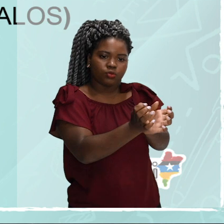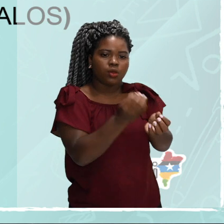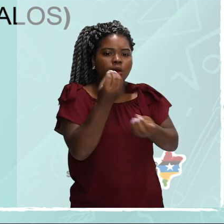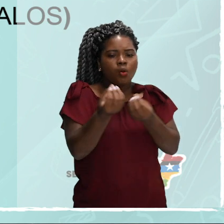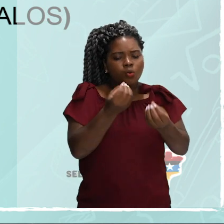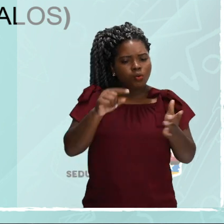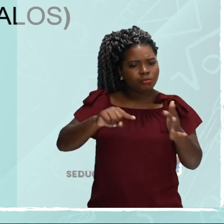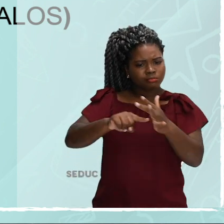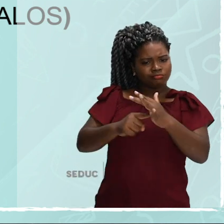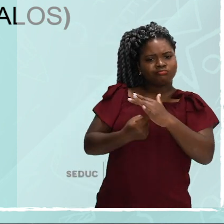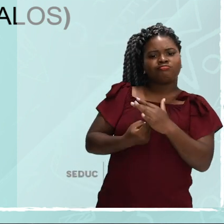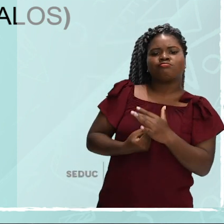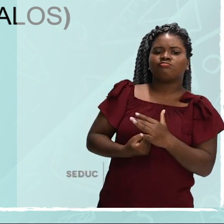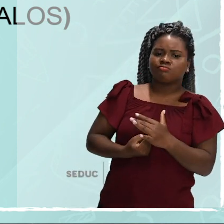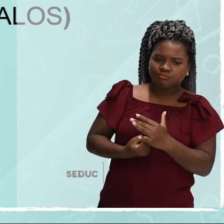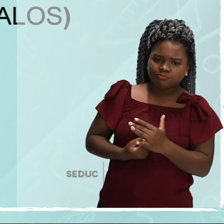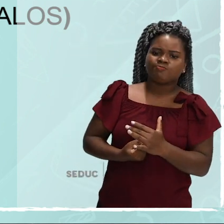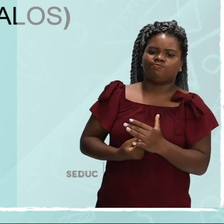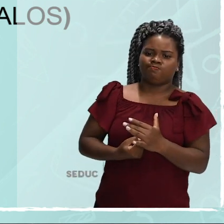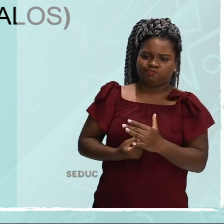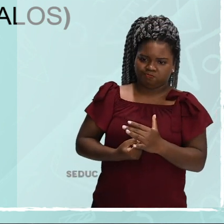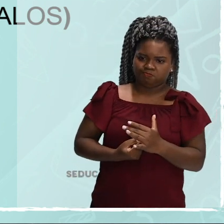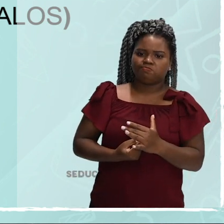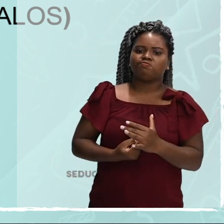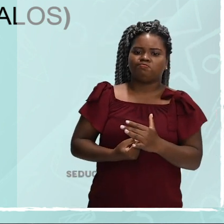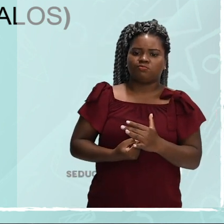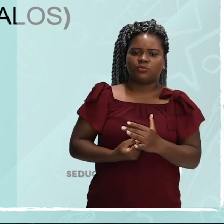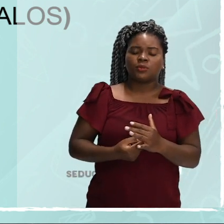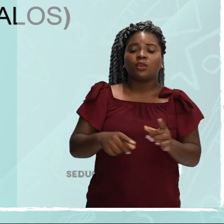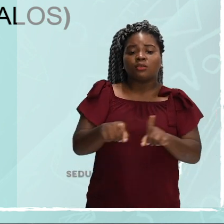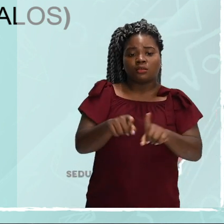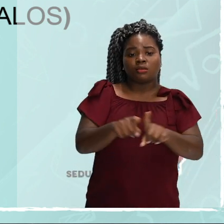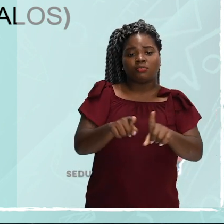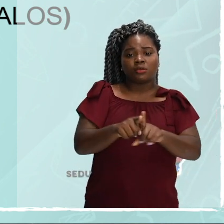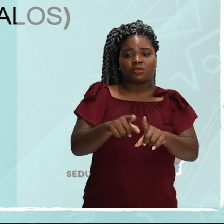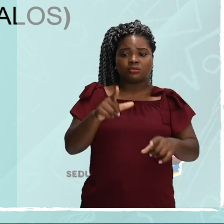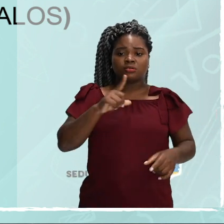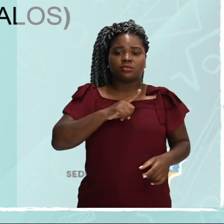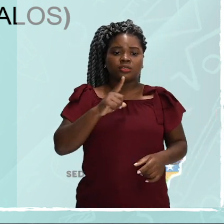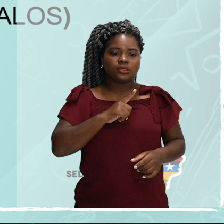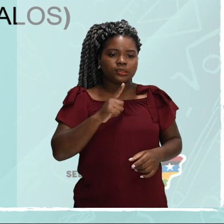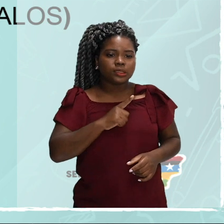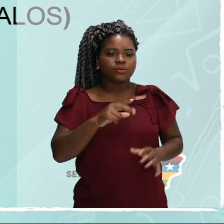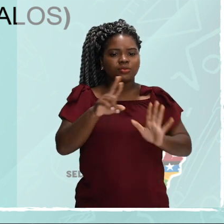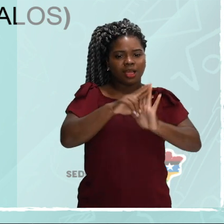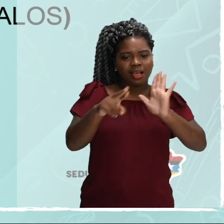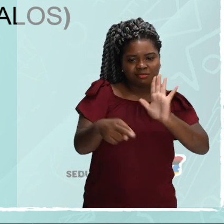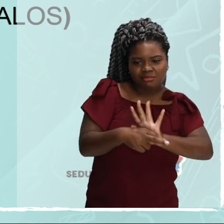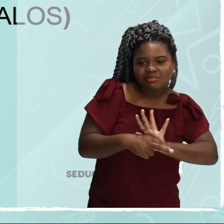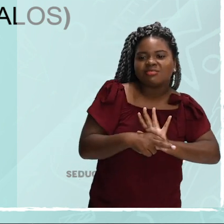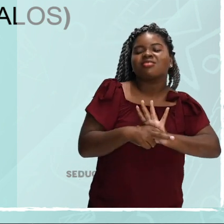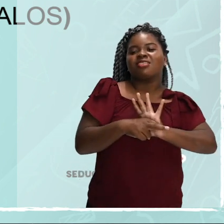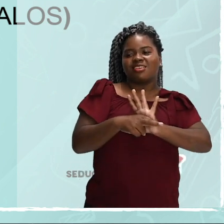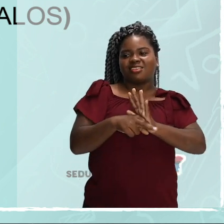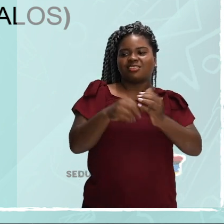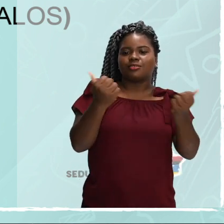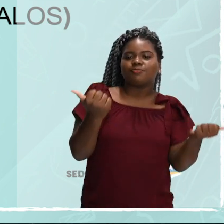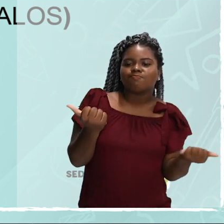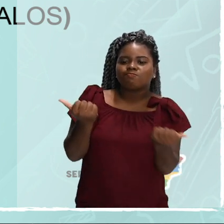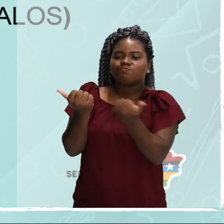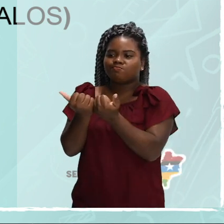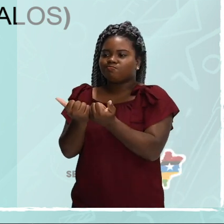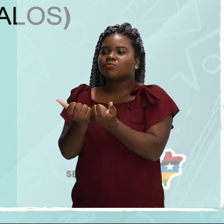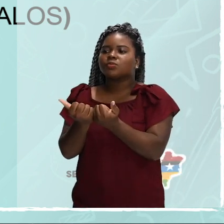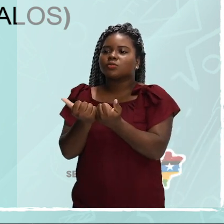para vencer um set, para vencer uma partida, as regras em relação ao pedido de